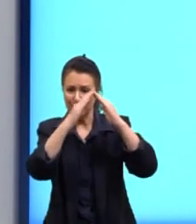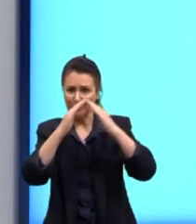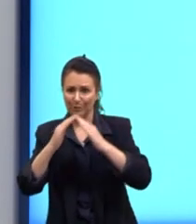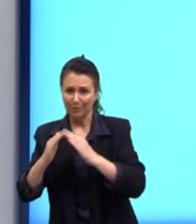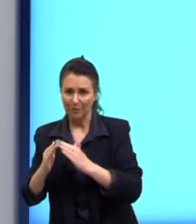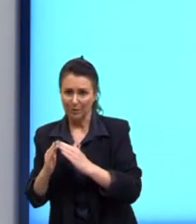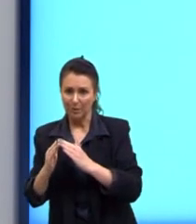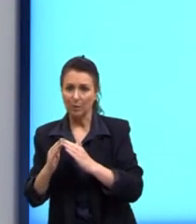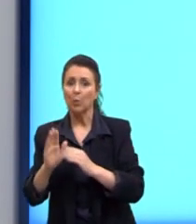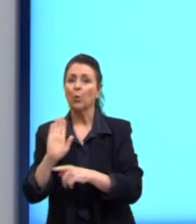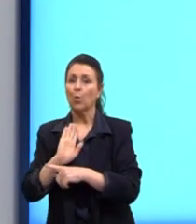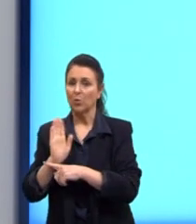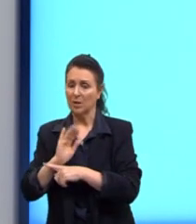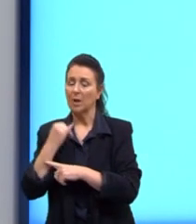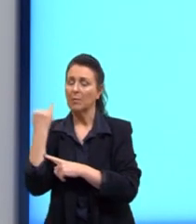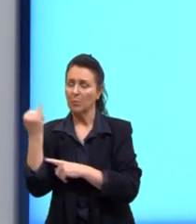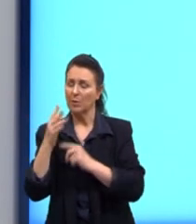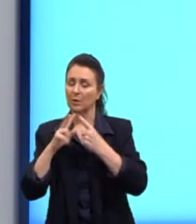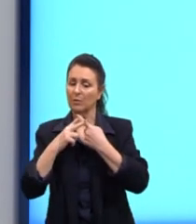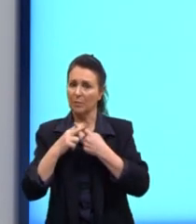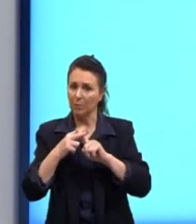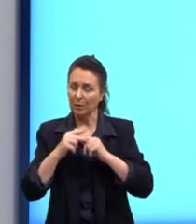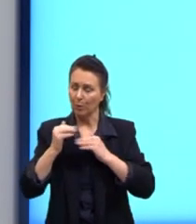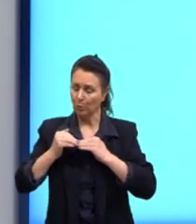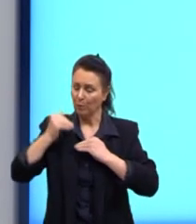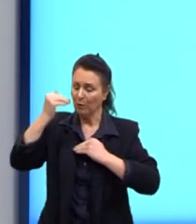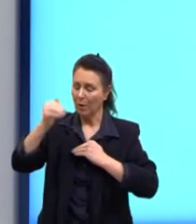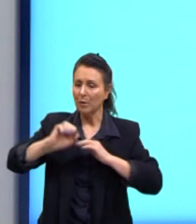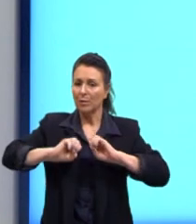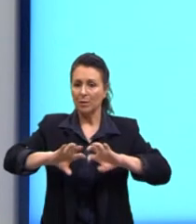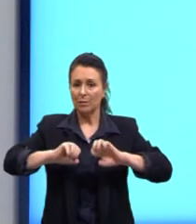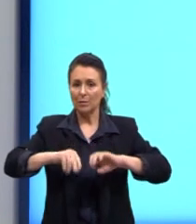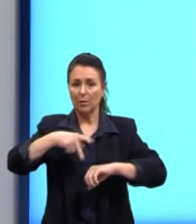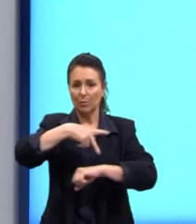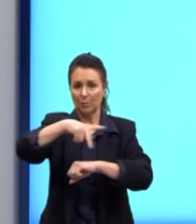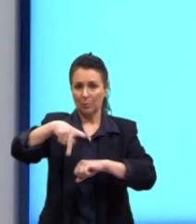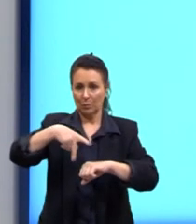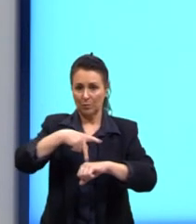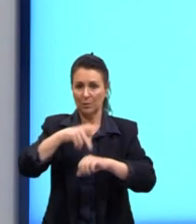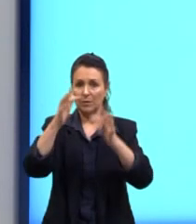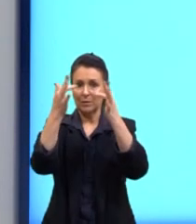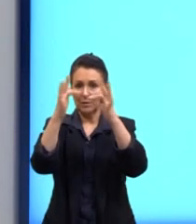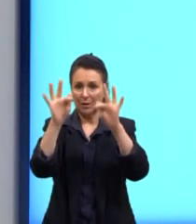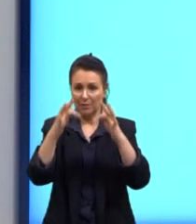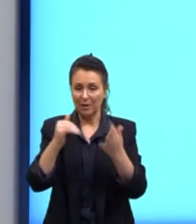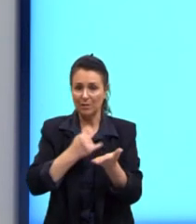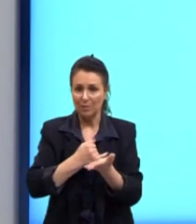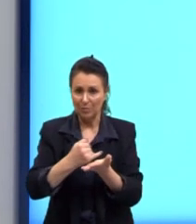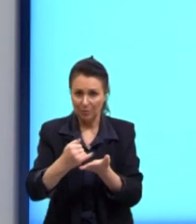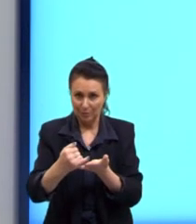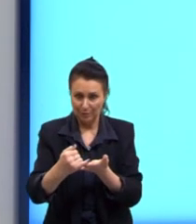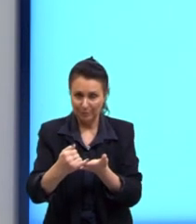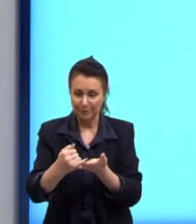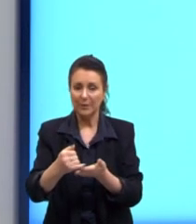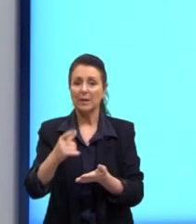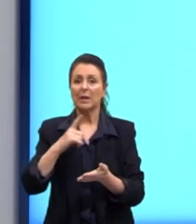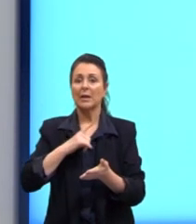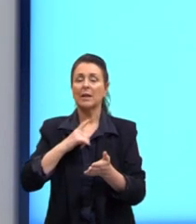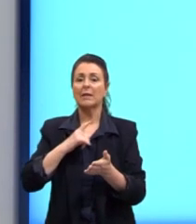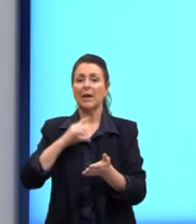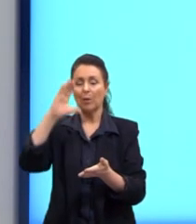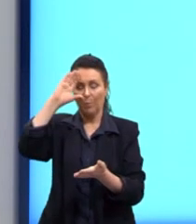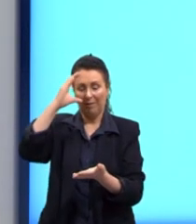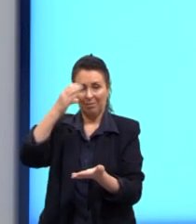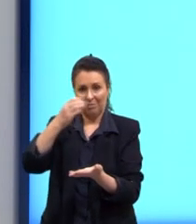importante ferramenta no avanço educacional do país. Então, eu tenho frase introdutória na introdução, eu tenho a tese